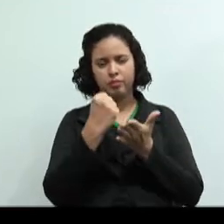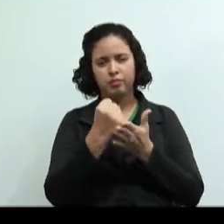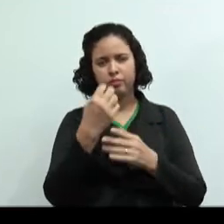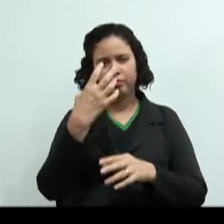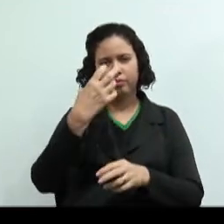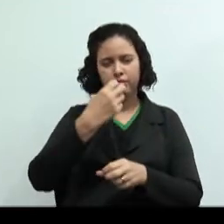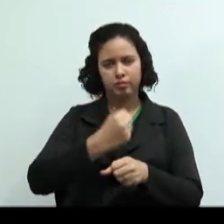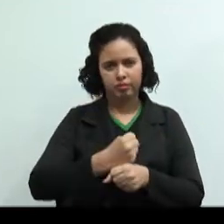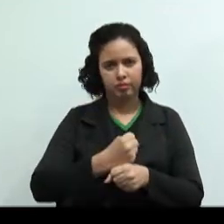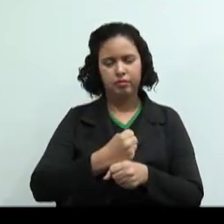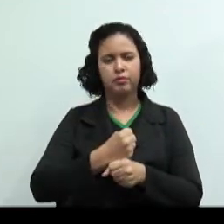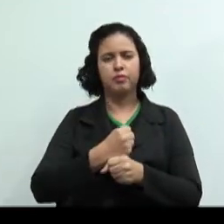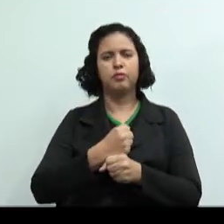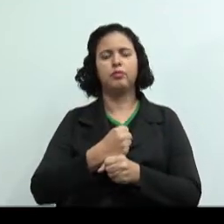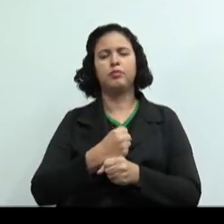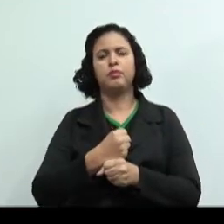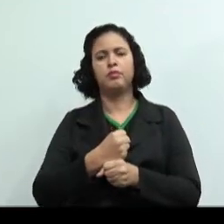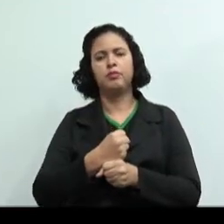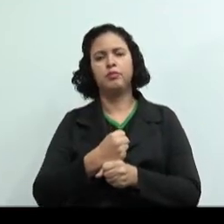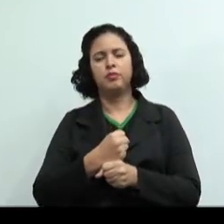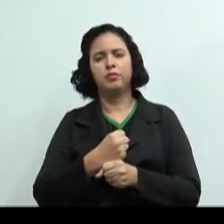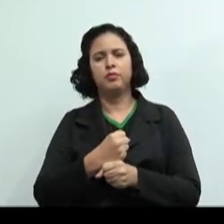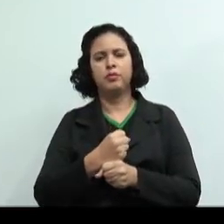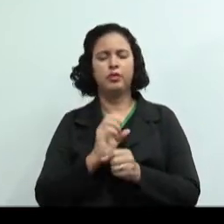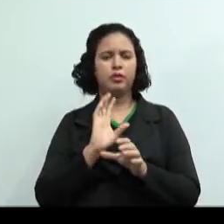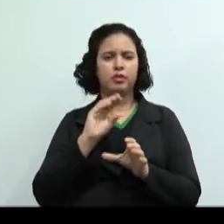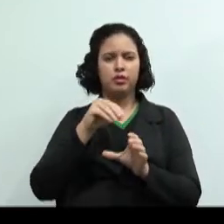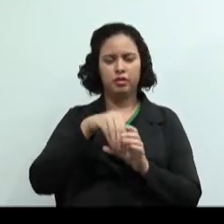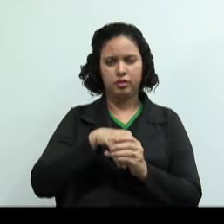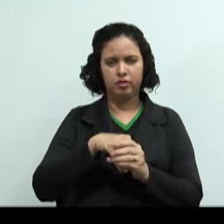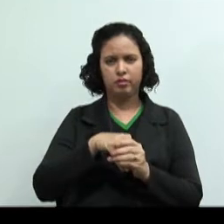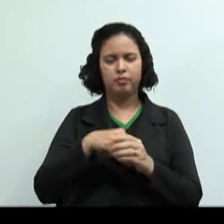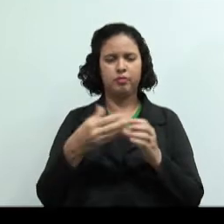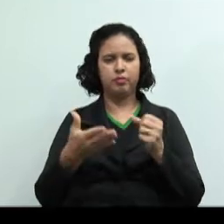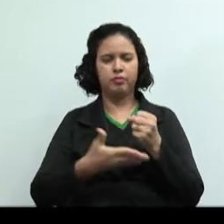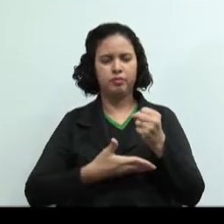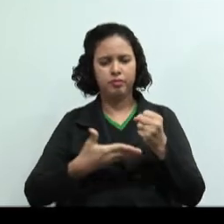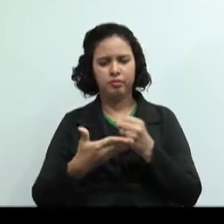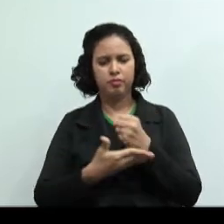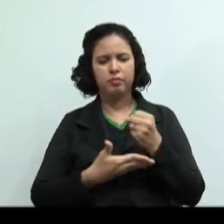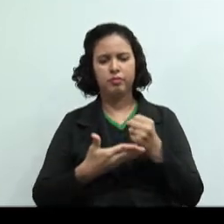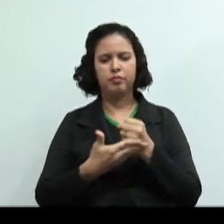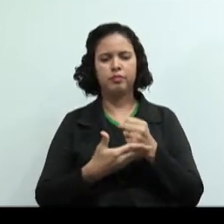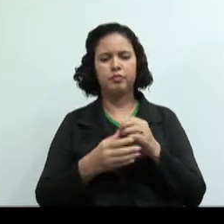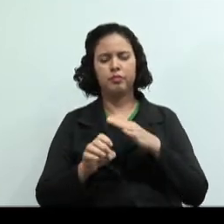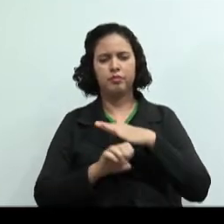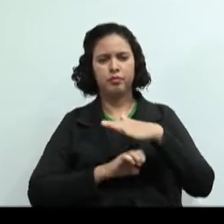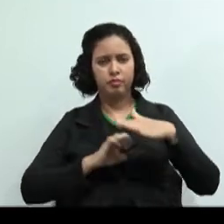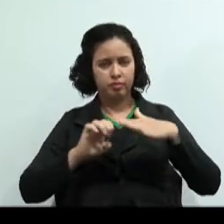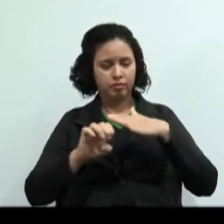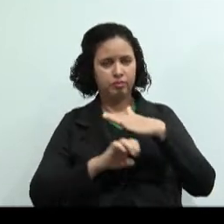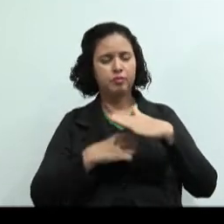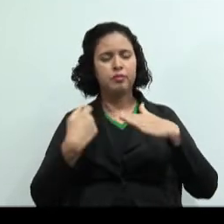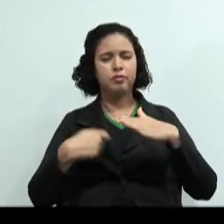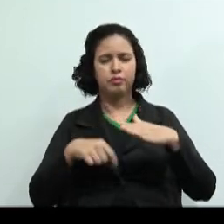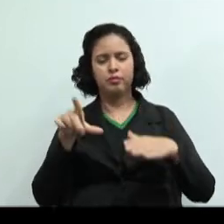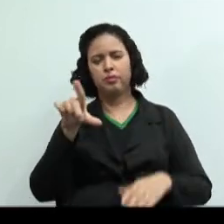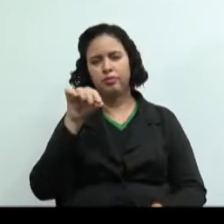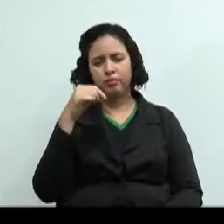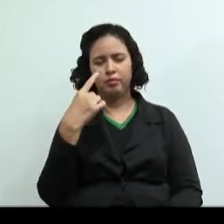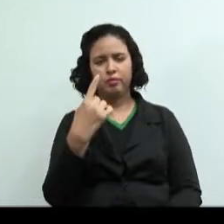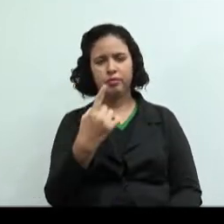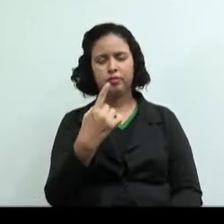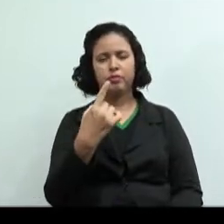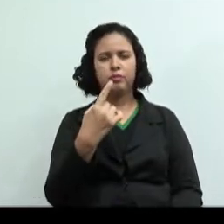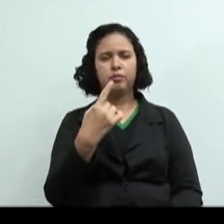um mesmo evento. Válidas dentro dos princípios aceitos. Deve a empresa adotar uma delas de